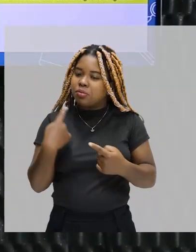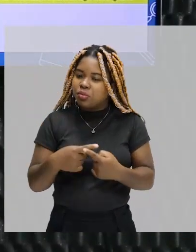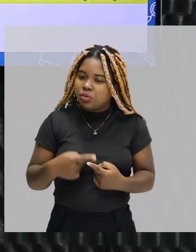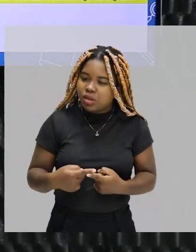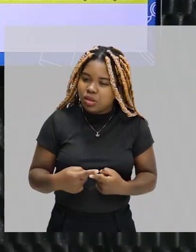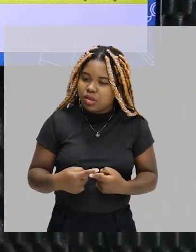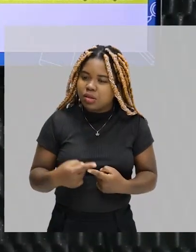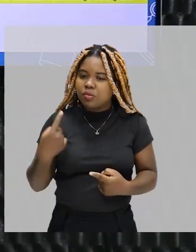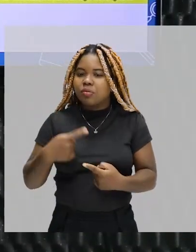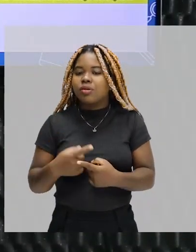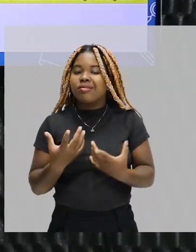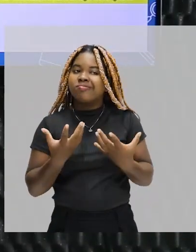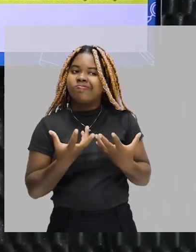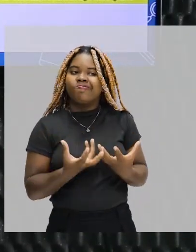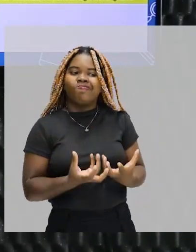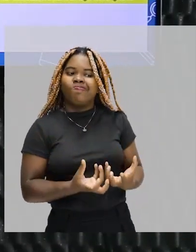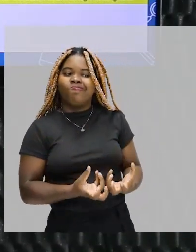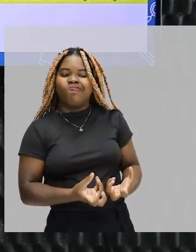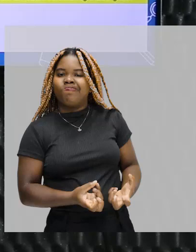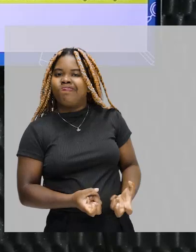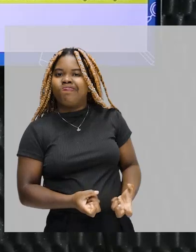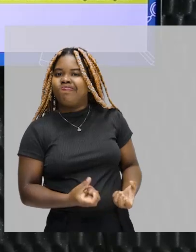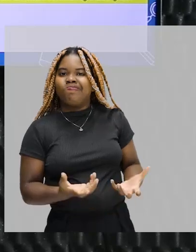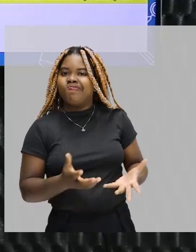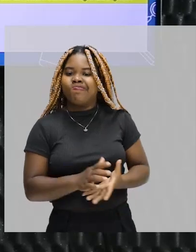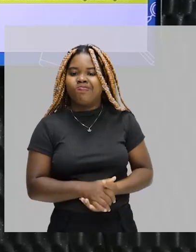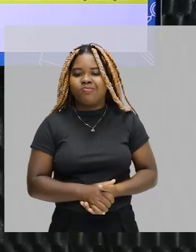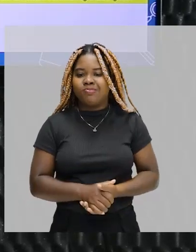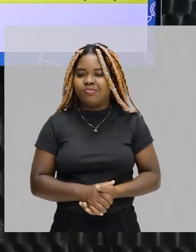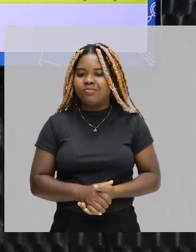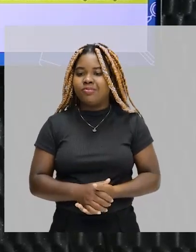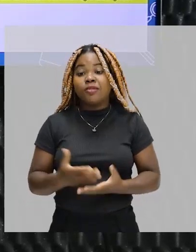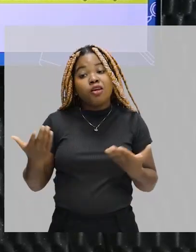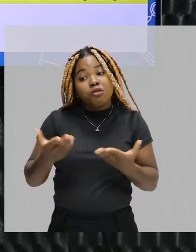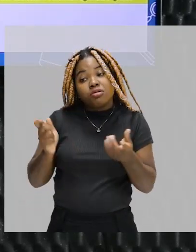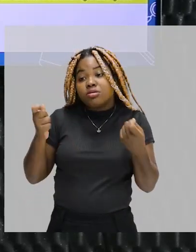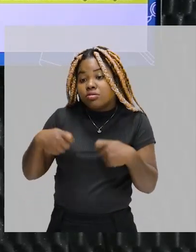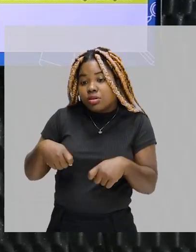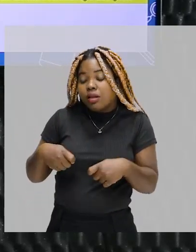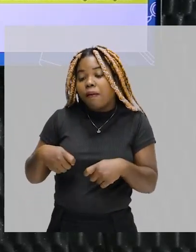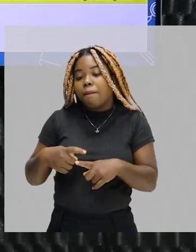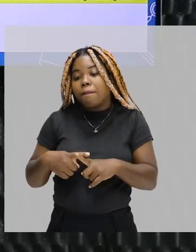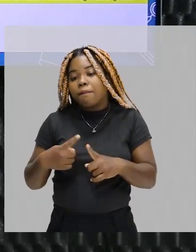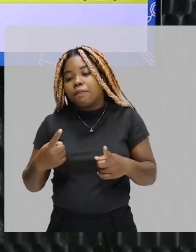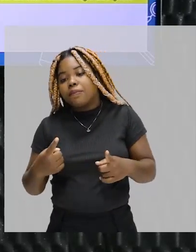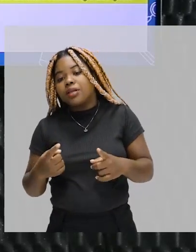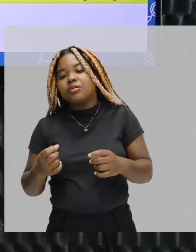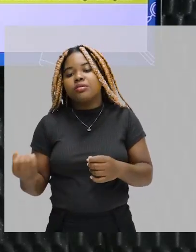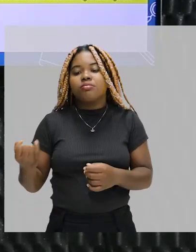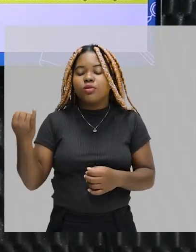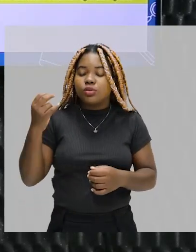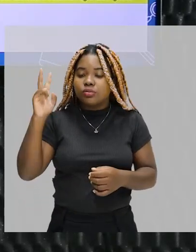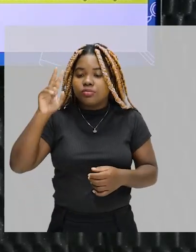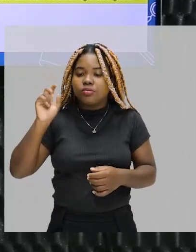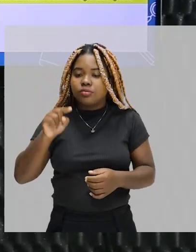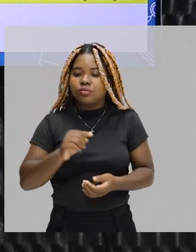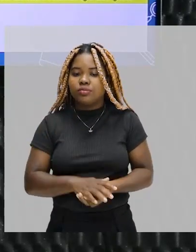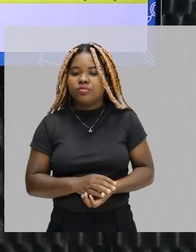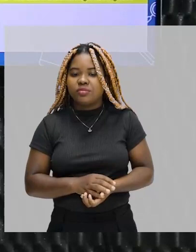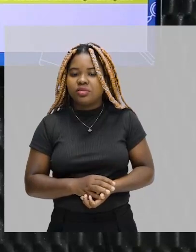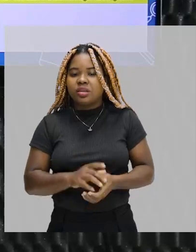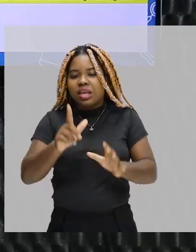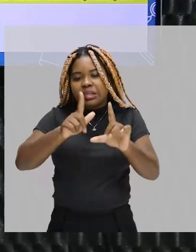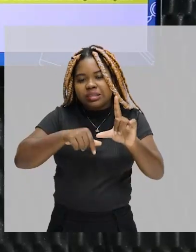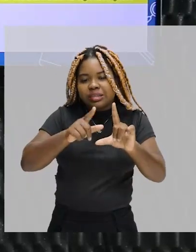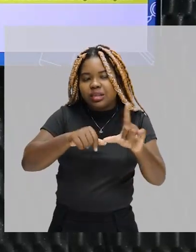não é muito aceito, já que ele é efeito de maneira ilegal. Hoje já se aceita mais bombe. Mas uma coisa interessante são esses formatos